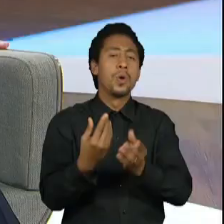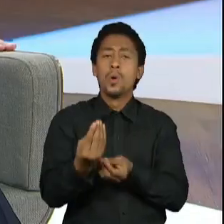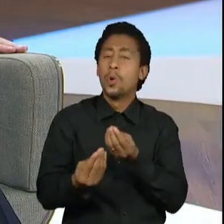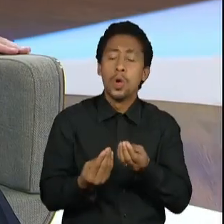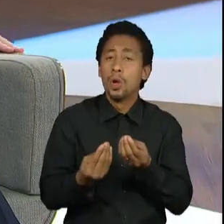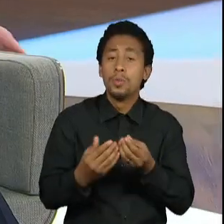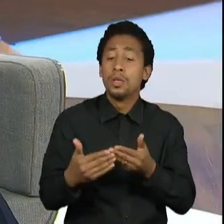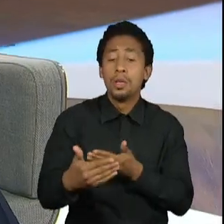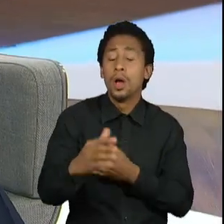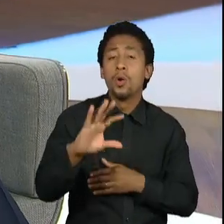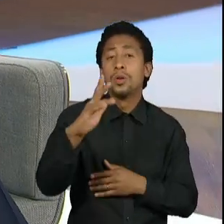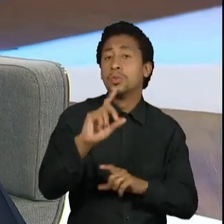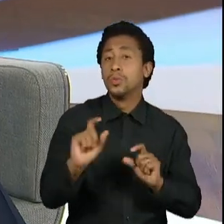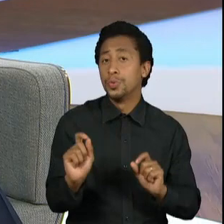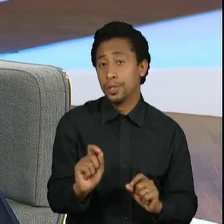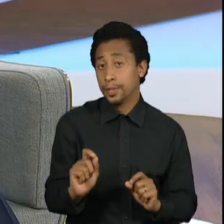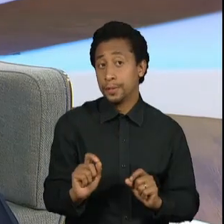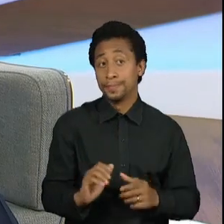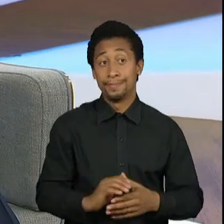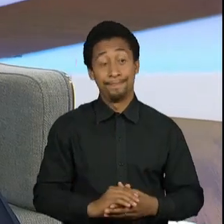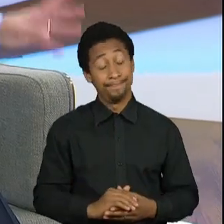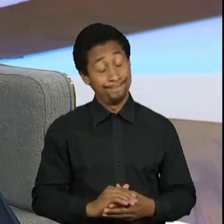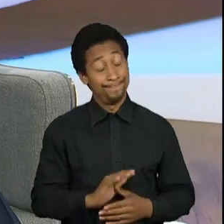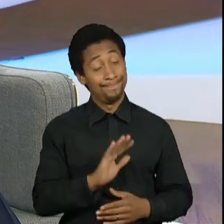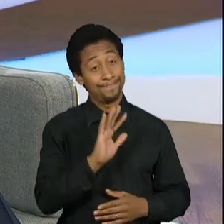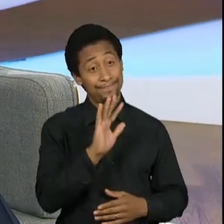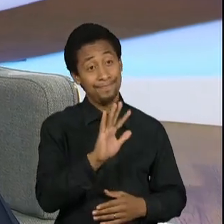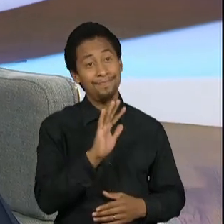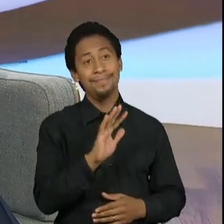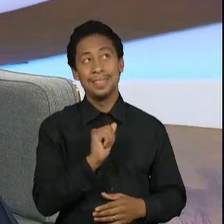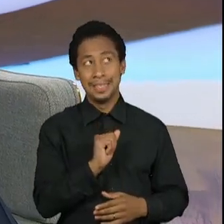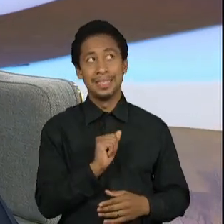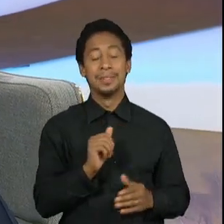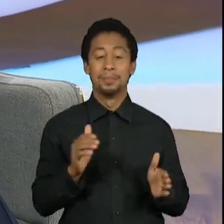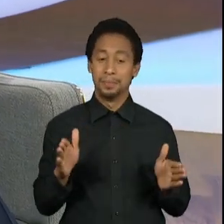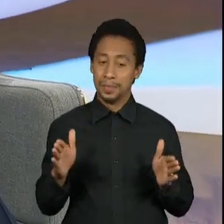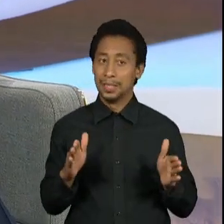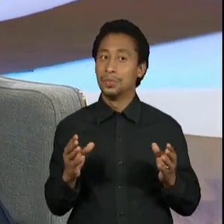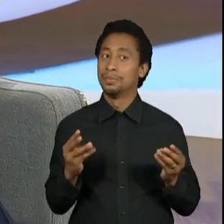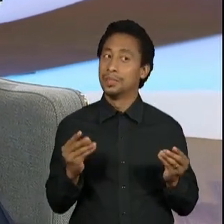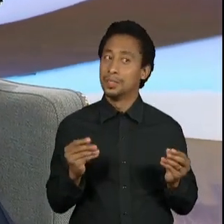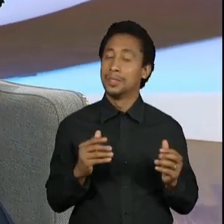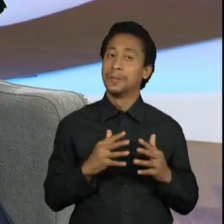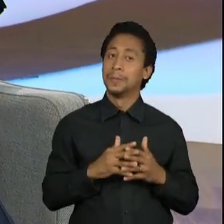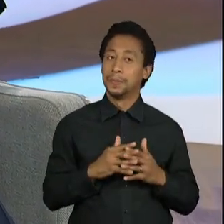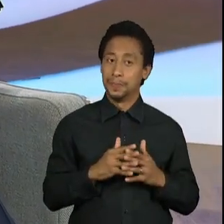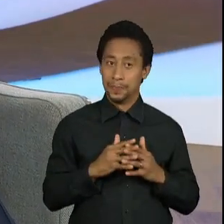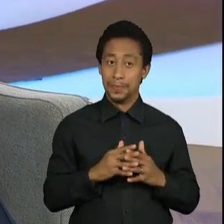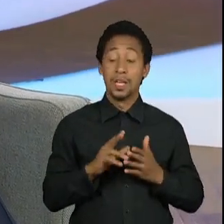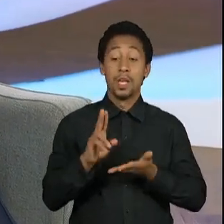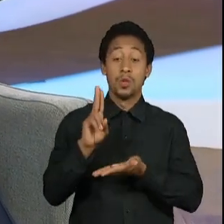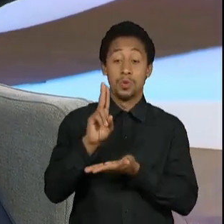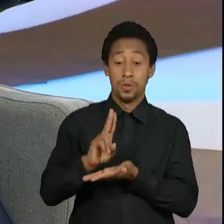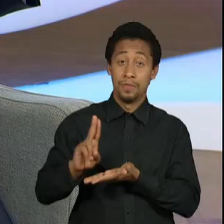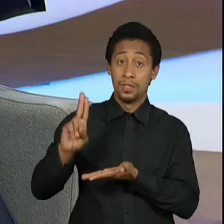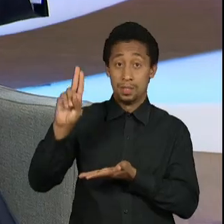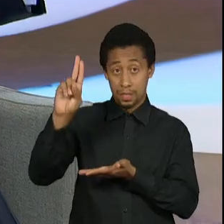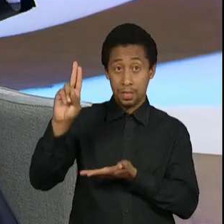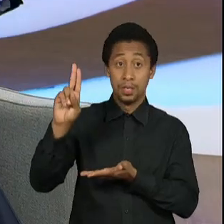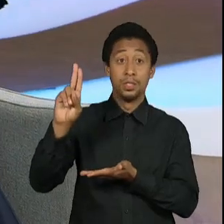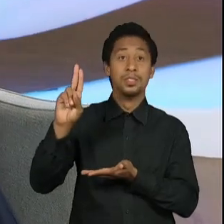Olha, em primeiro lugar, nunca houve nenhum estado arcádico em que as universidades eram centros de